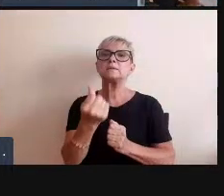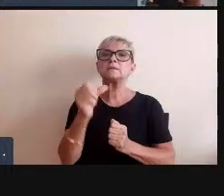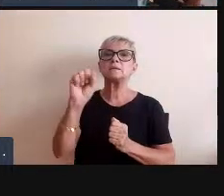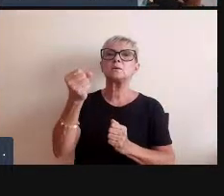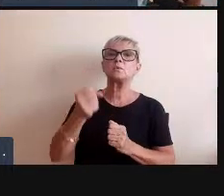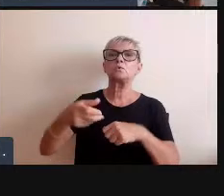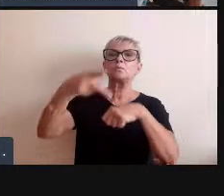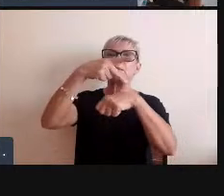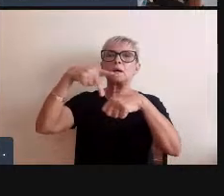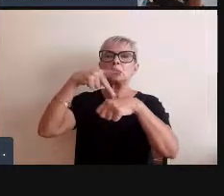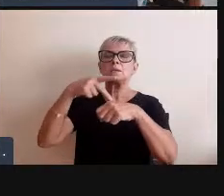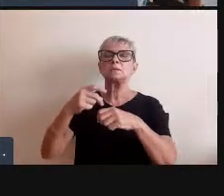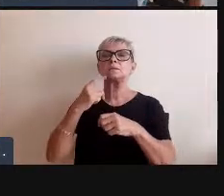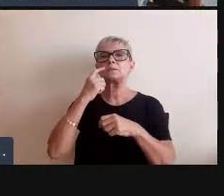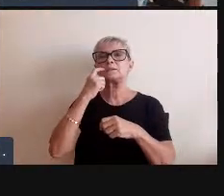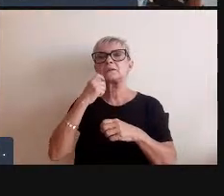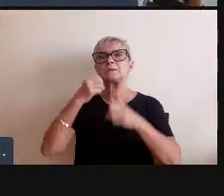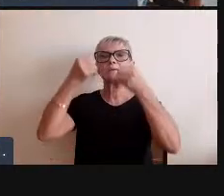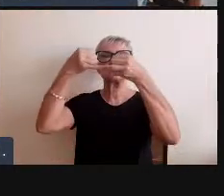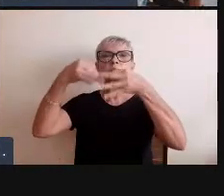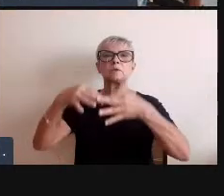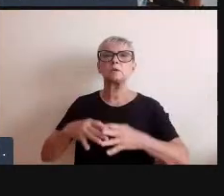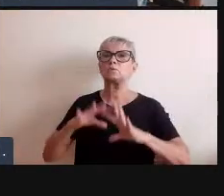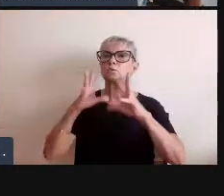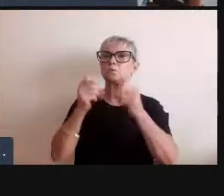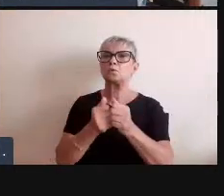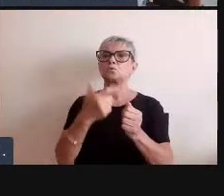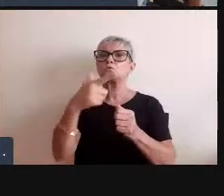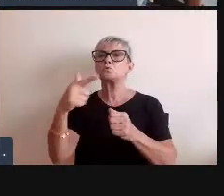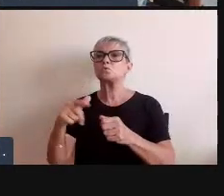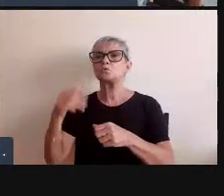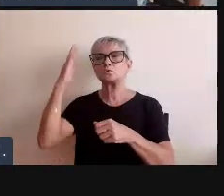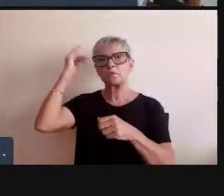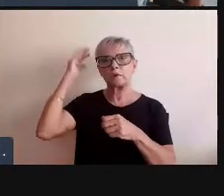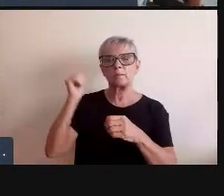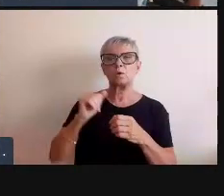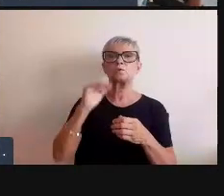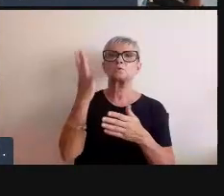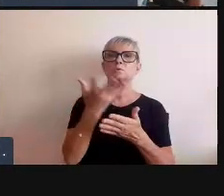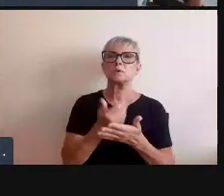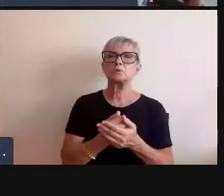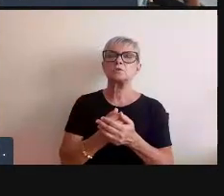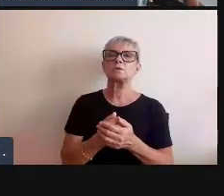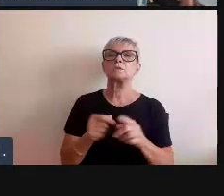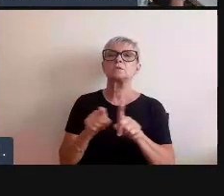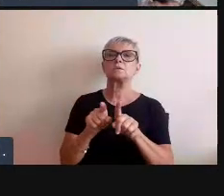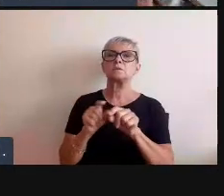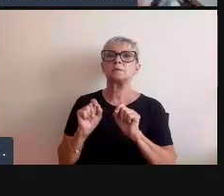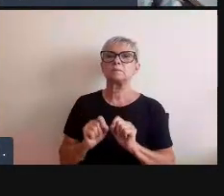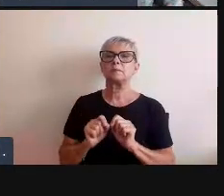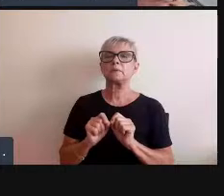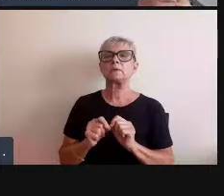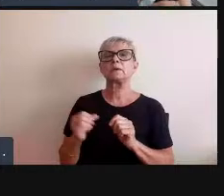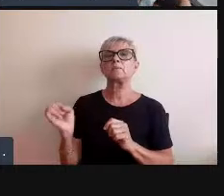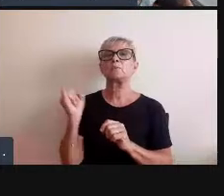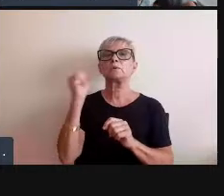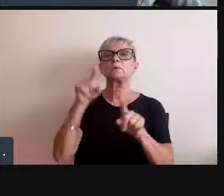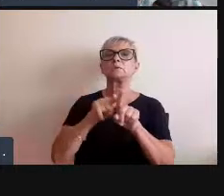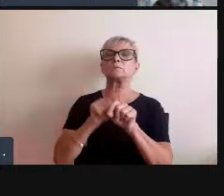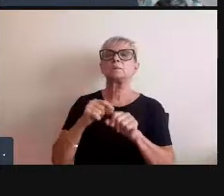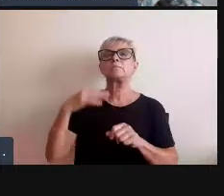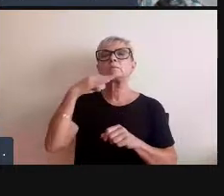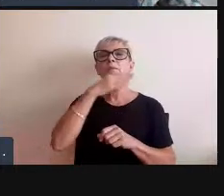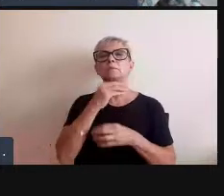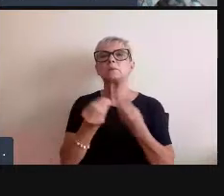do curador Eduardo Steichen e do prólogo do Sandburg é importante também a gente notar que na